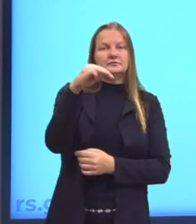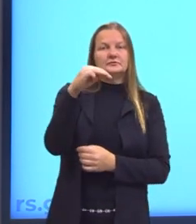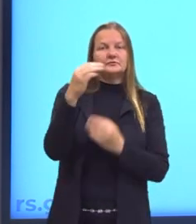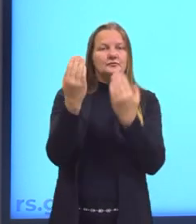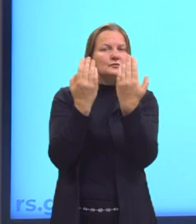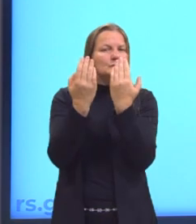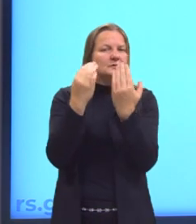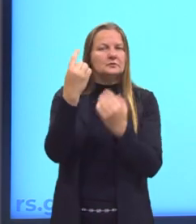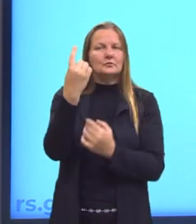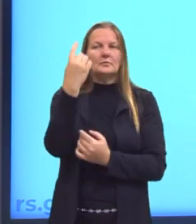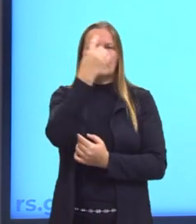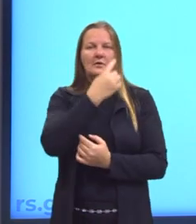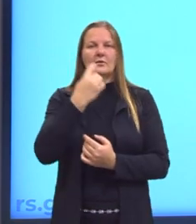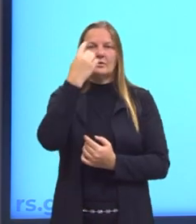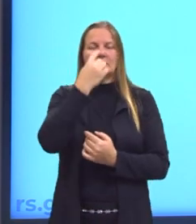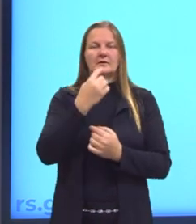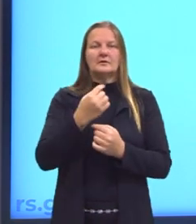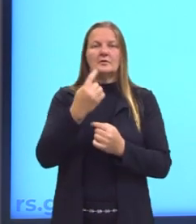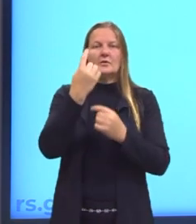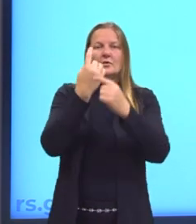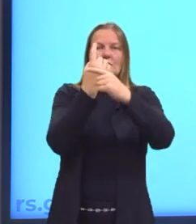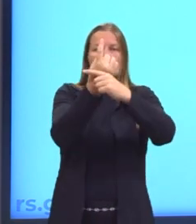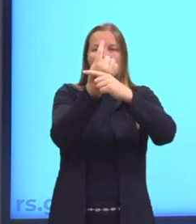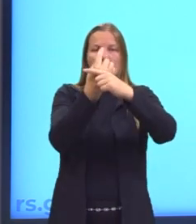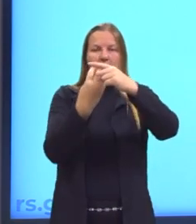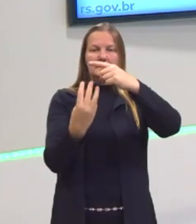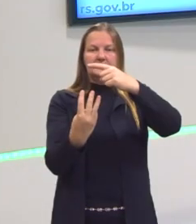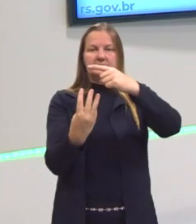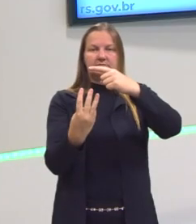hora, seria 1 para 3.